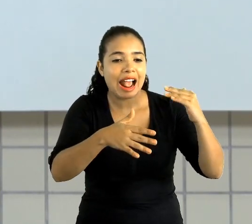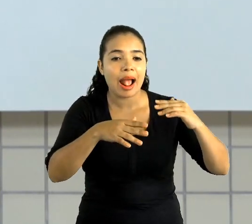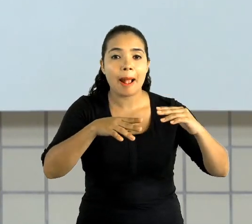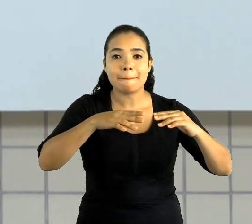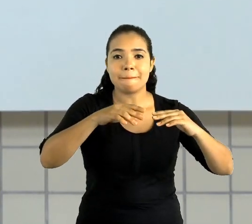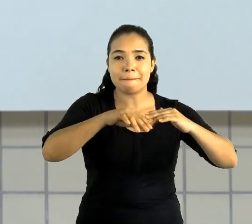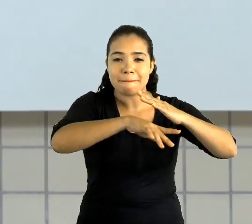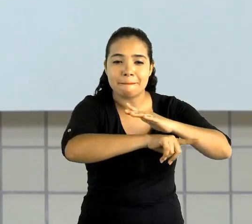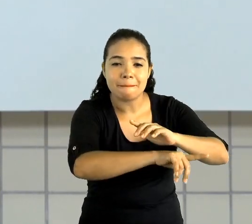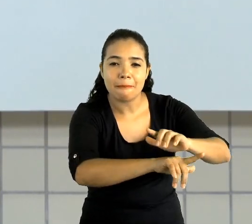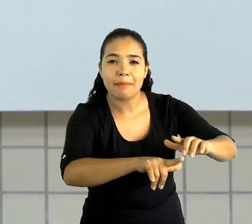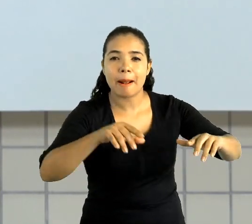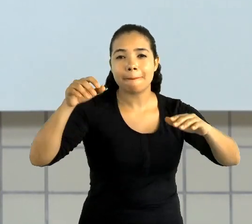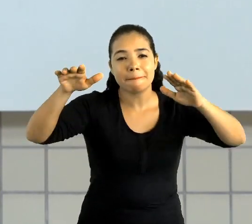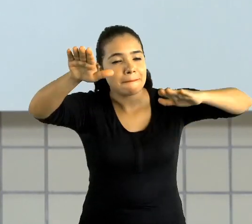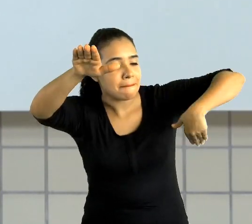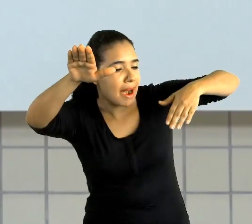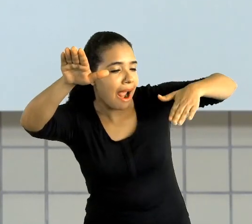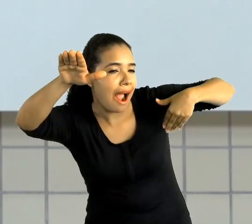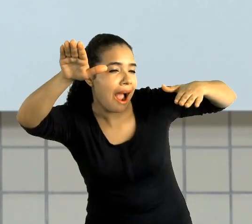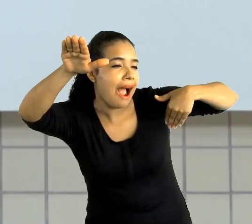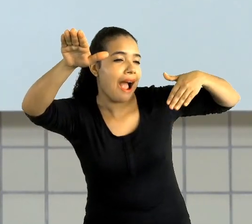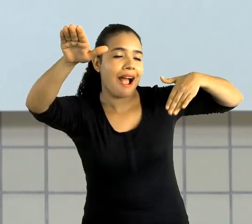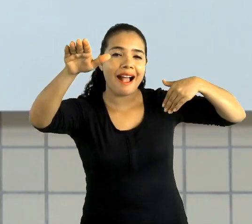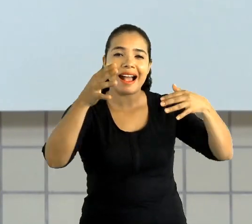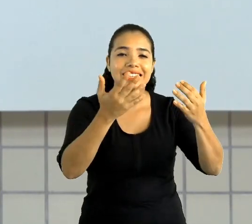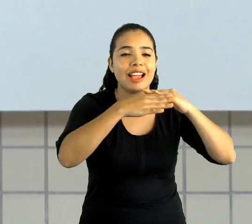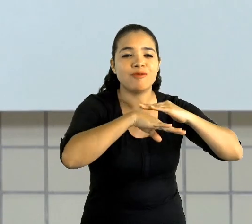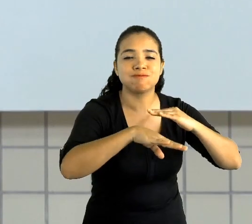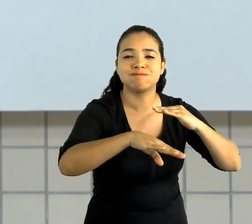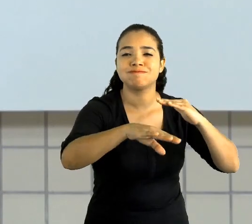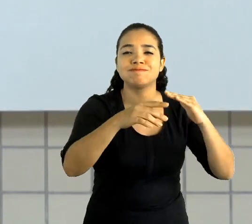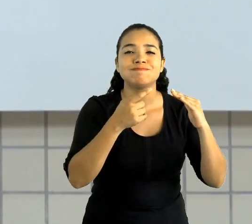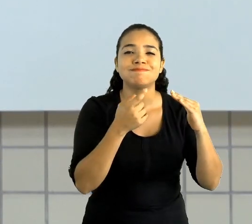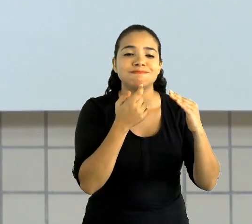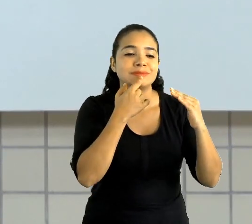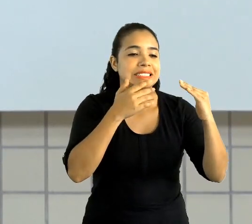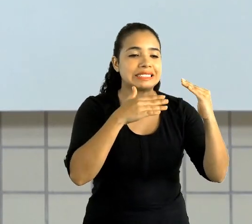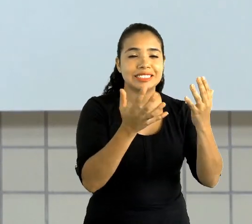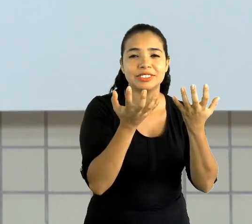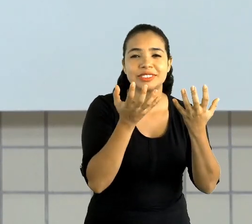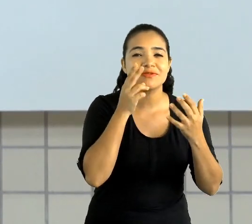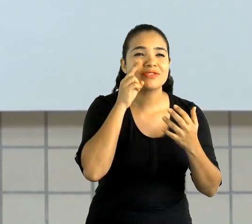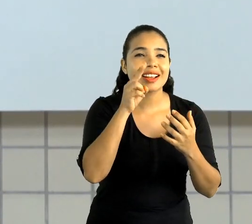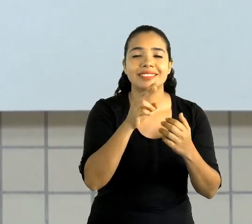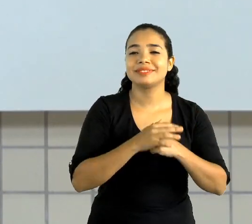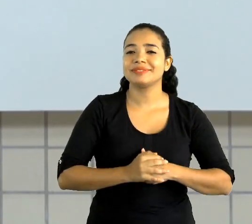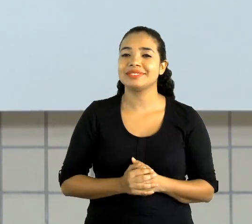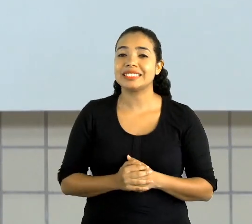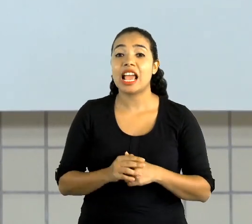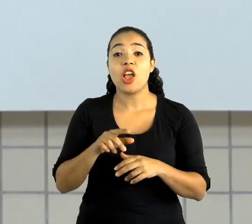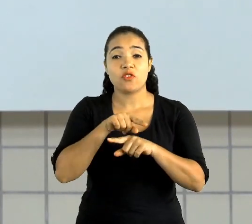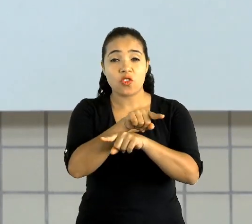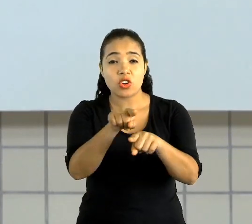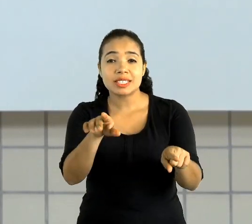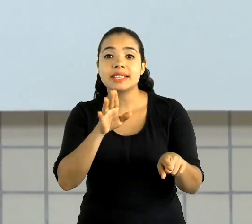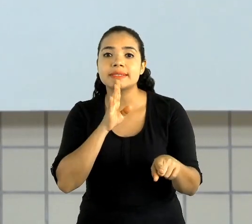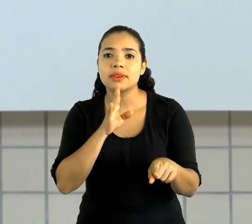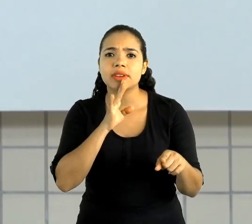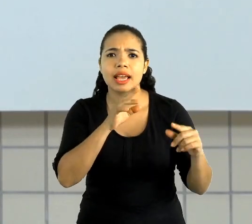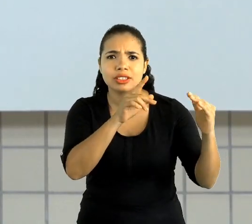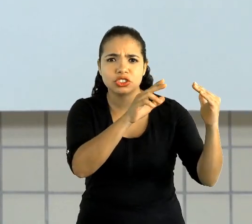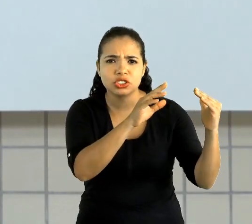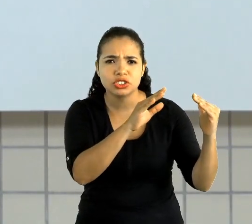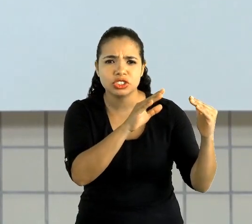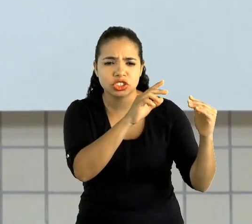amigos. Seria muito legal. Mas me diga uma coisa, crianças, vocês conhecem todos os tipos de